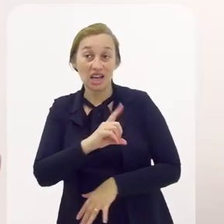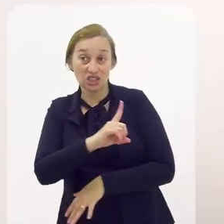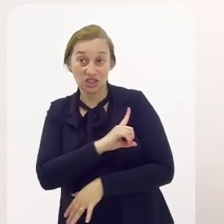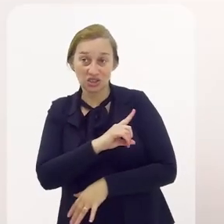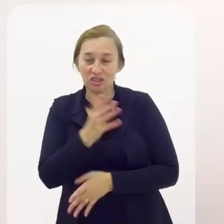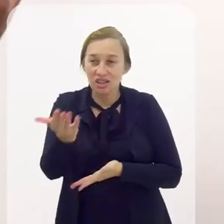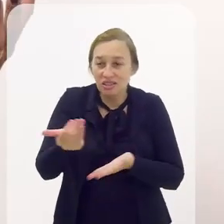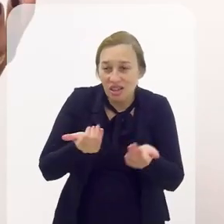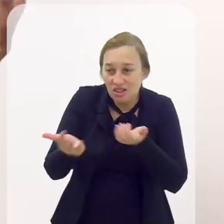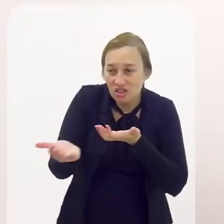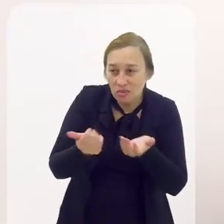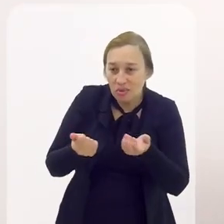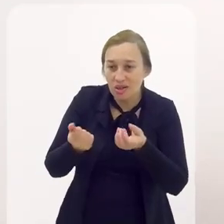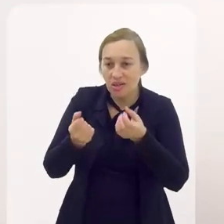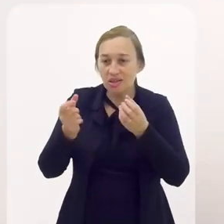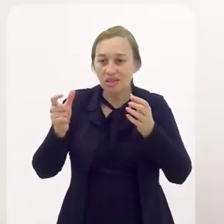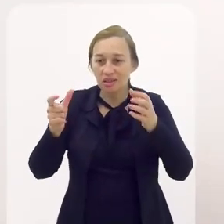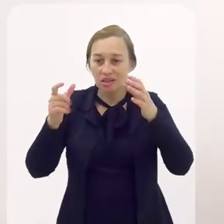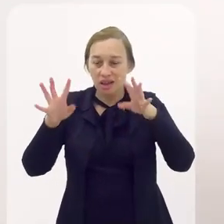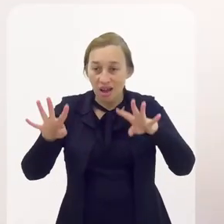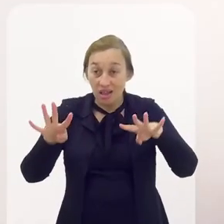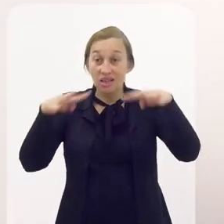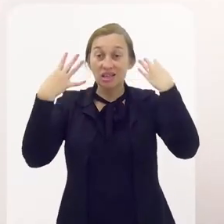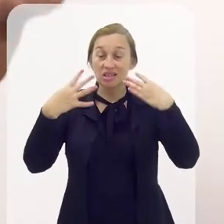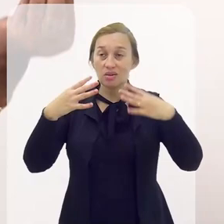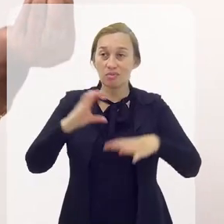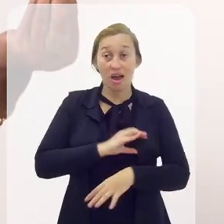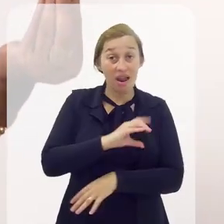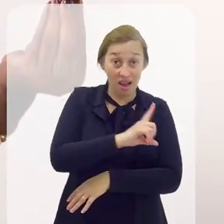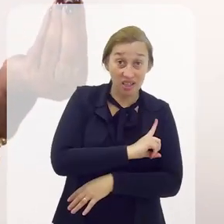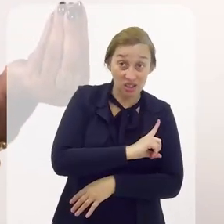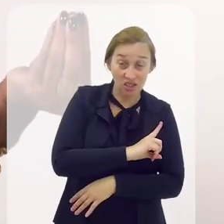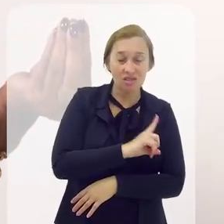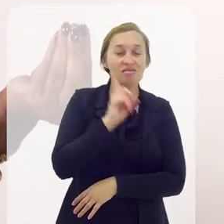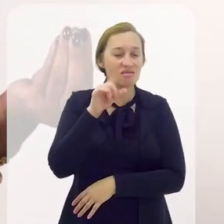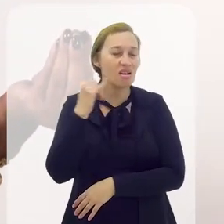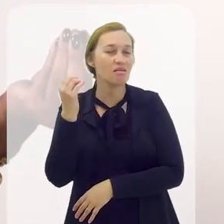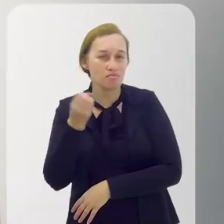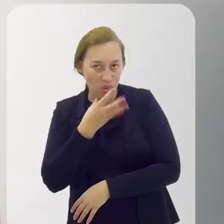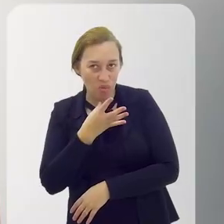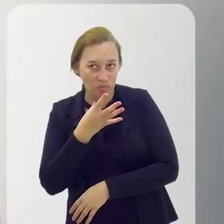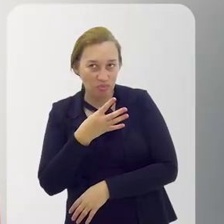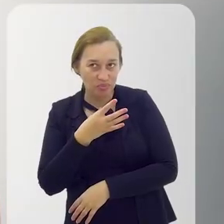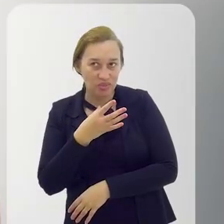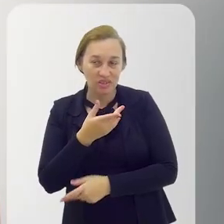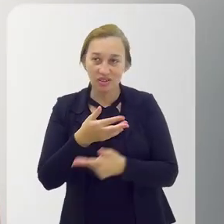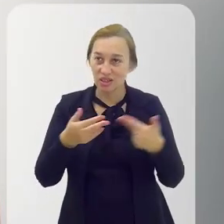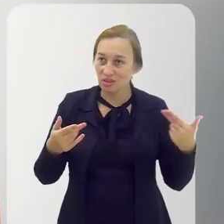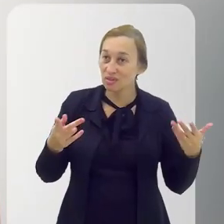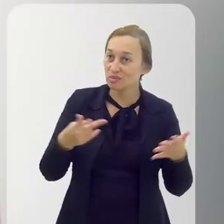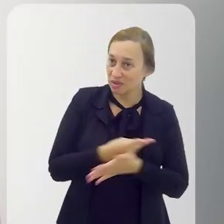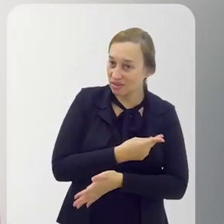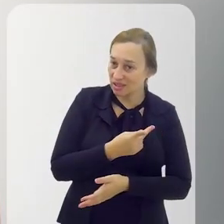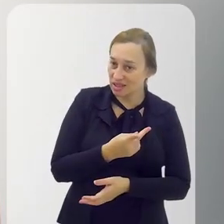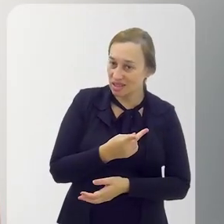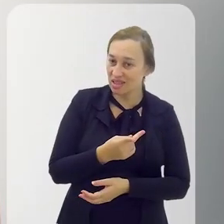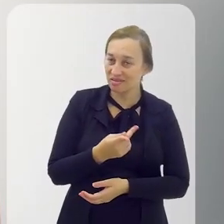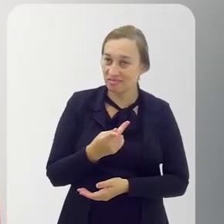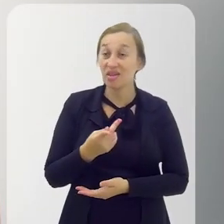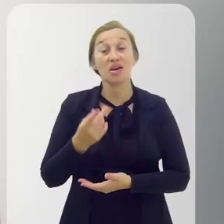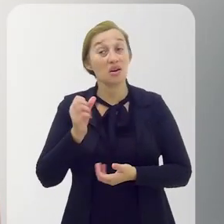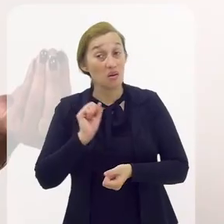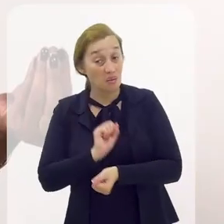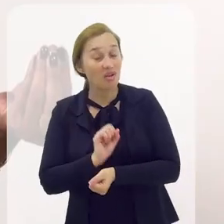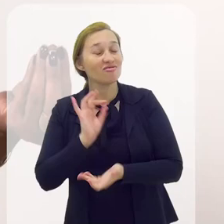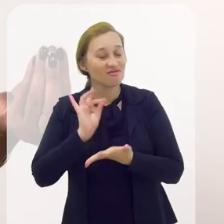está engrandecendo Caxias, está chamando a atenção do mundo para Caxias e isso é muito bom, porque com isso vem muita